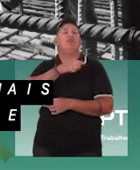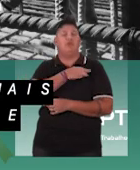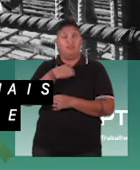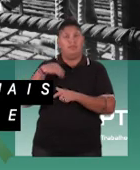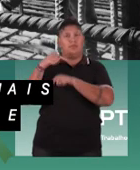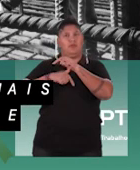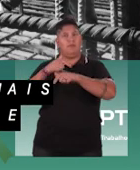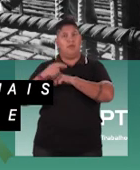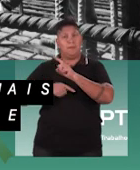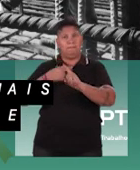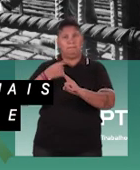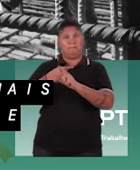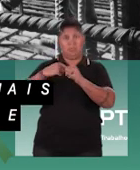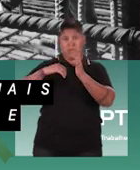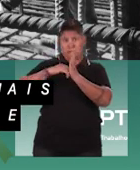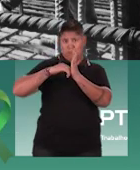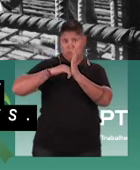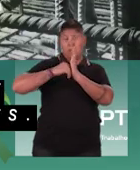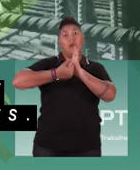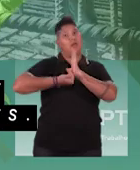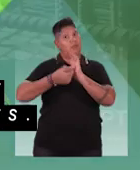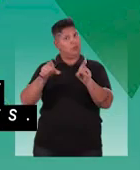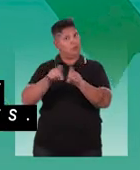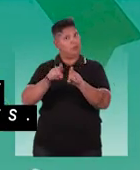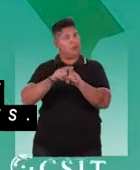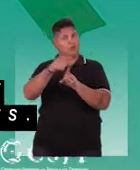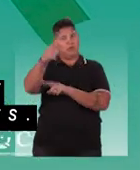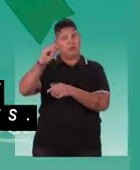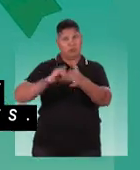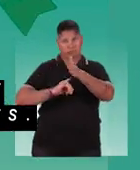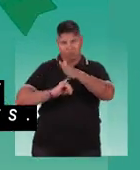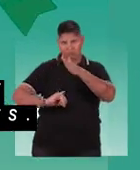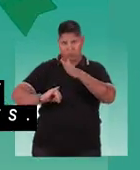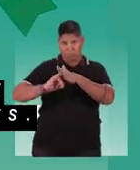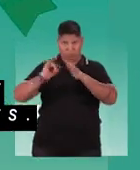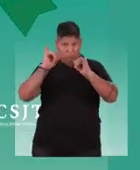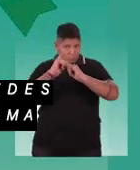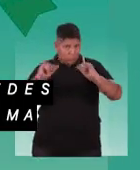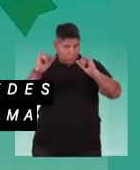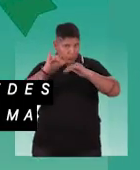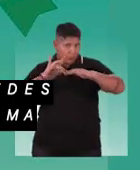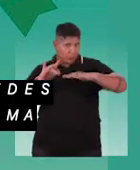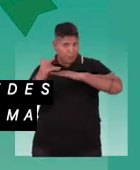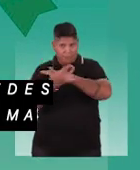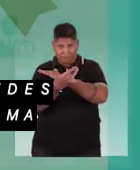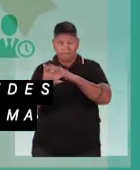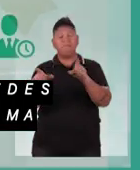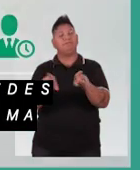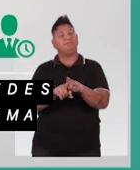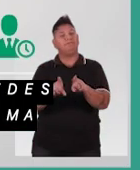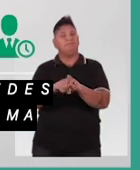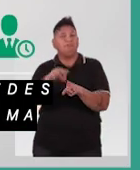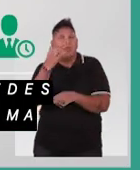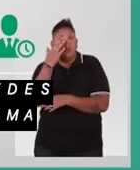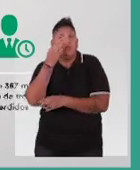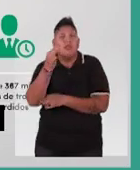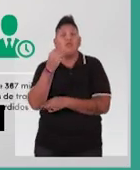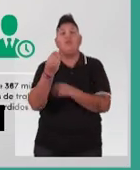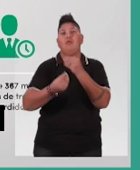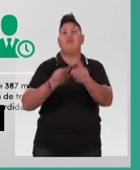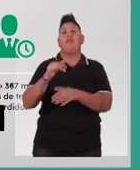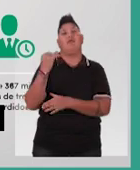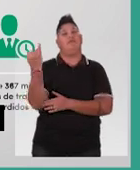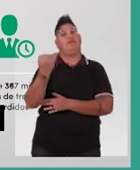regionais do MPT, no Senado e na Câmara, entre outras instituições. Uma campanha nas redes sociais também